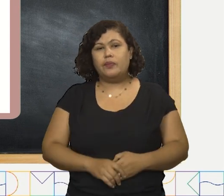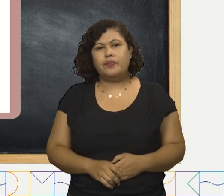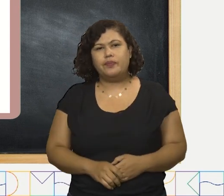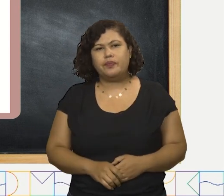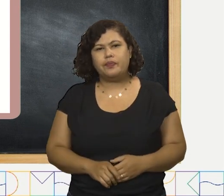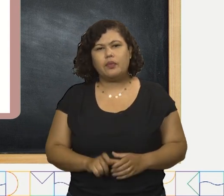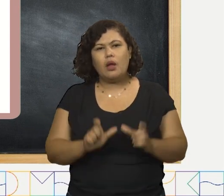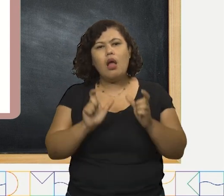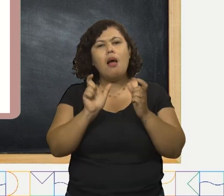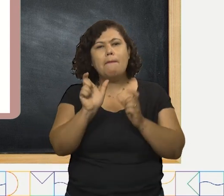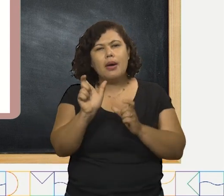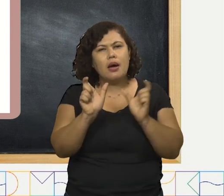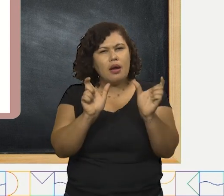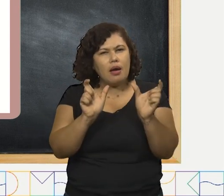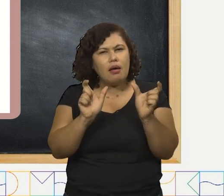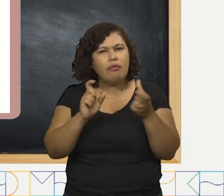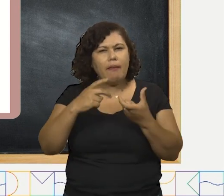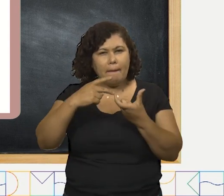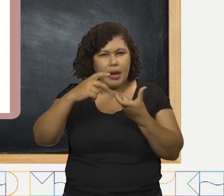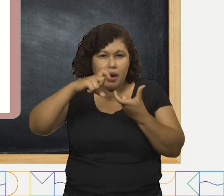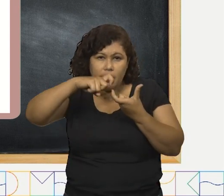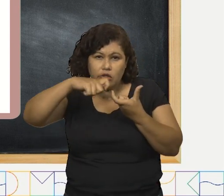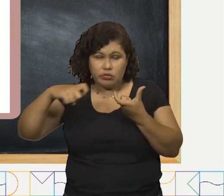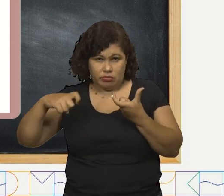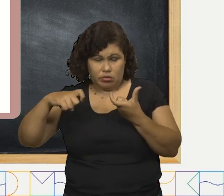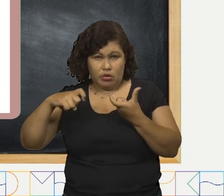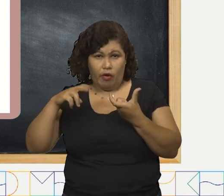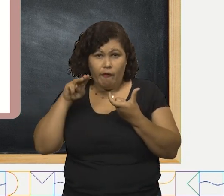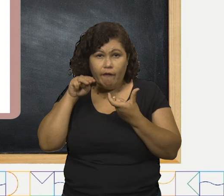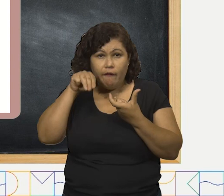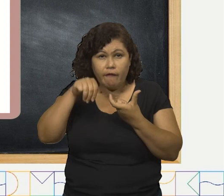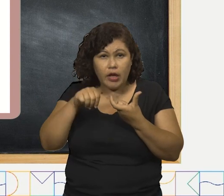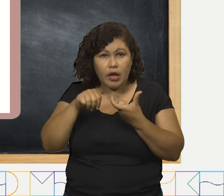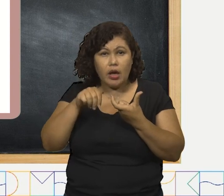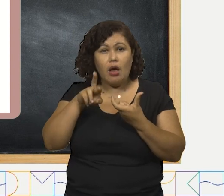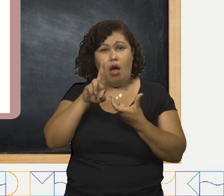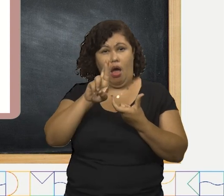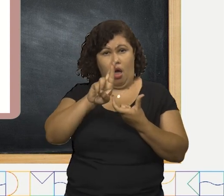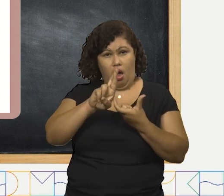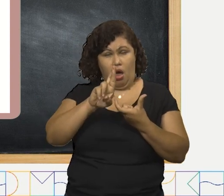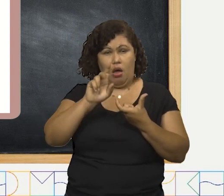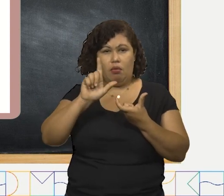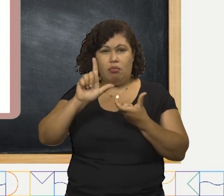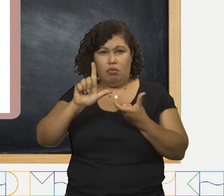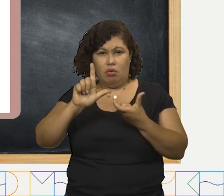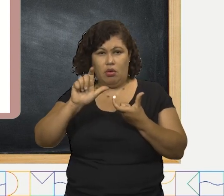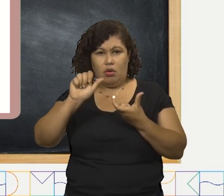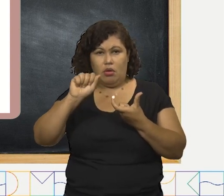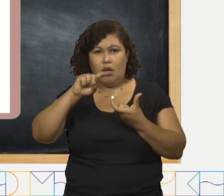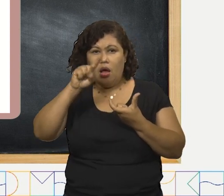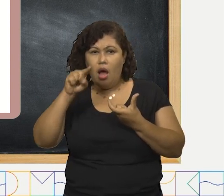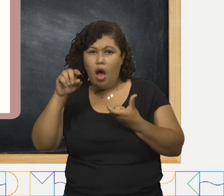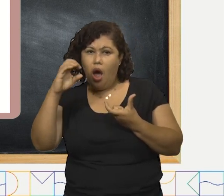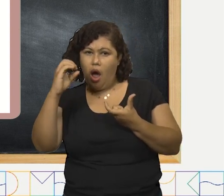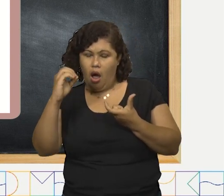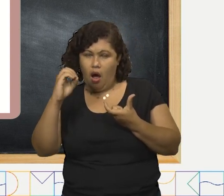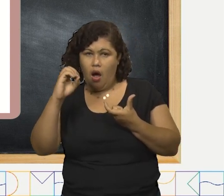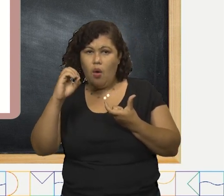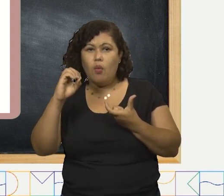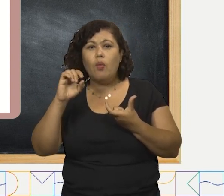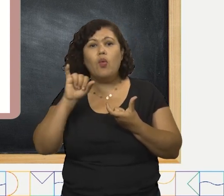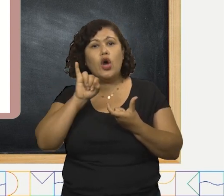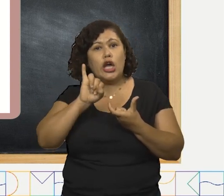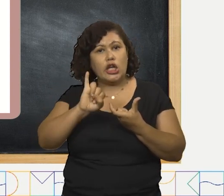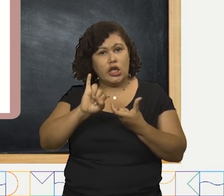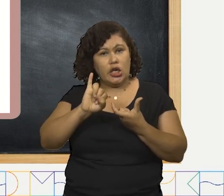que terminam com L, R, ão ou ãos, I